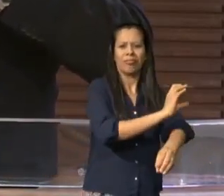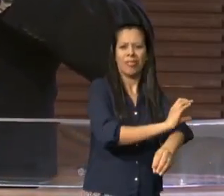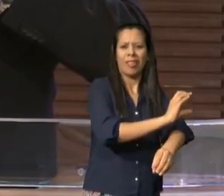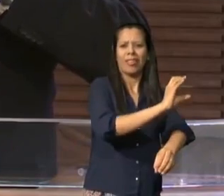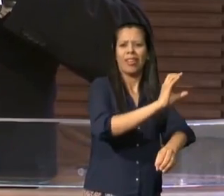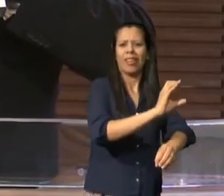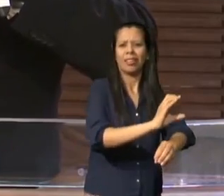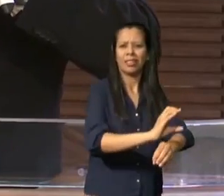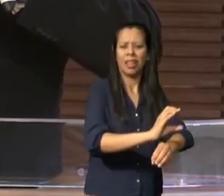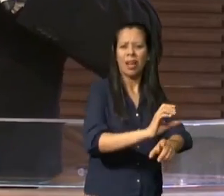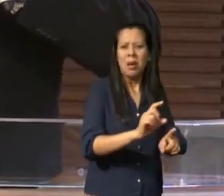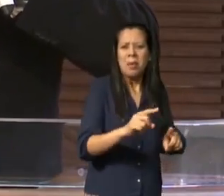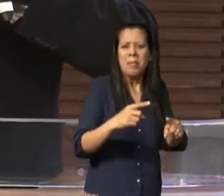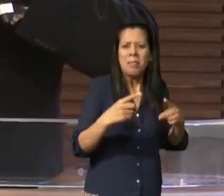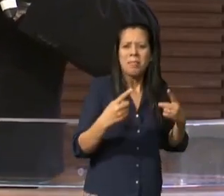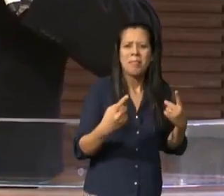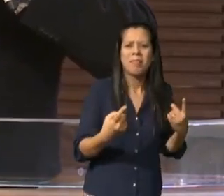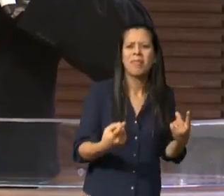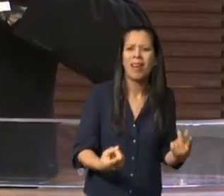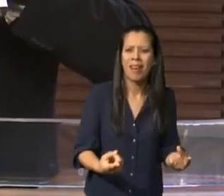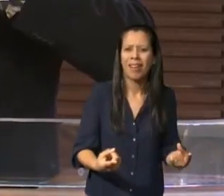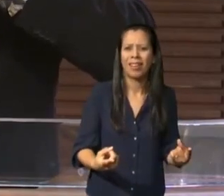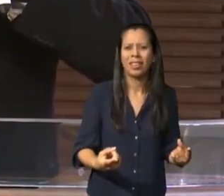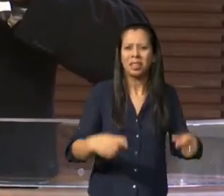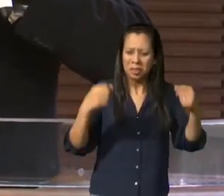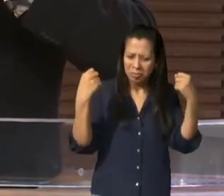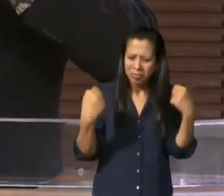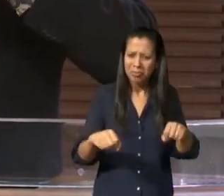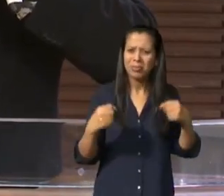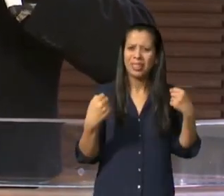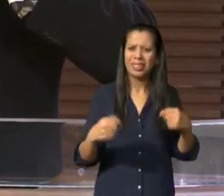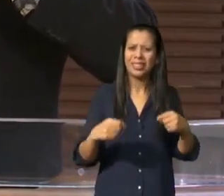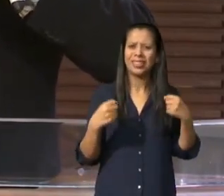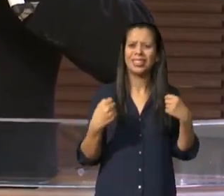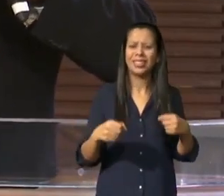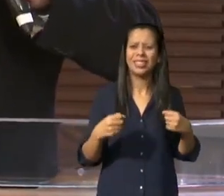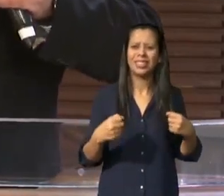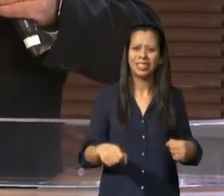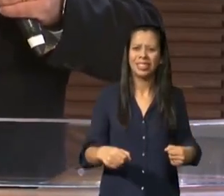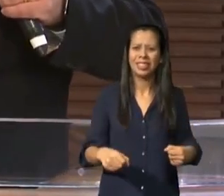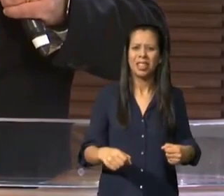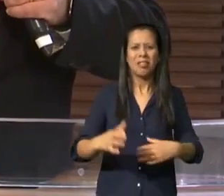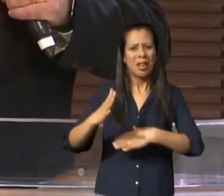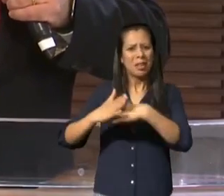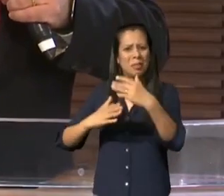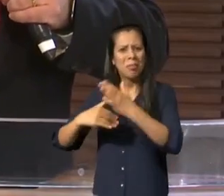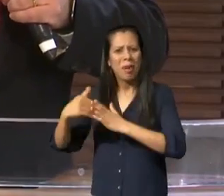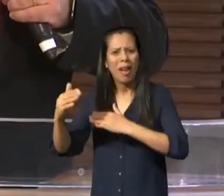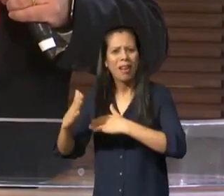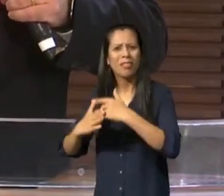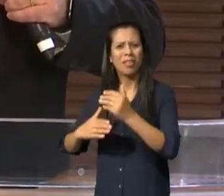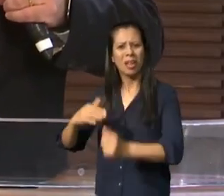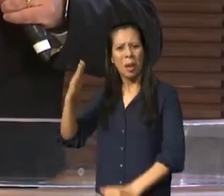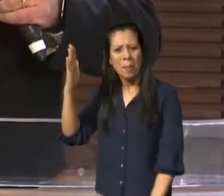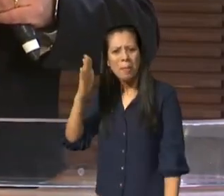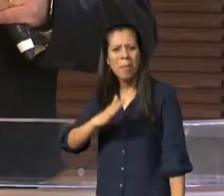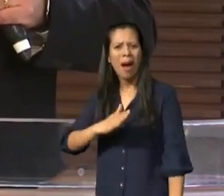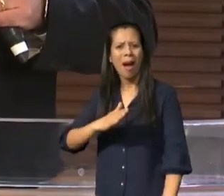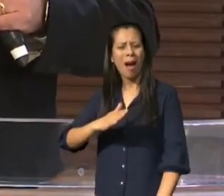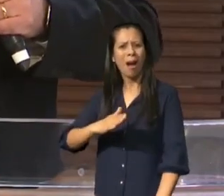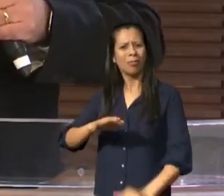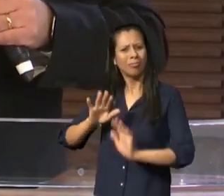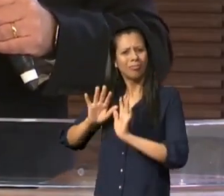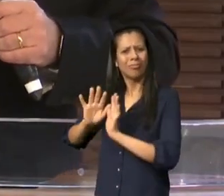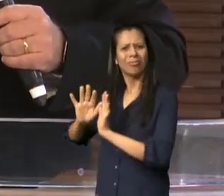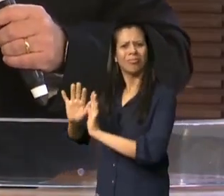deixado de praticar as coisas más que eles praticavam lá no Egito estavam fazendo